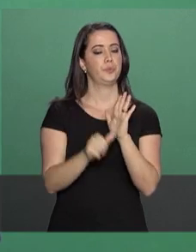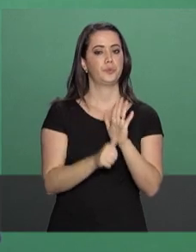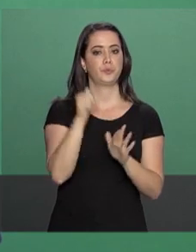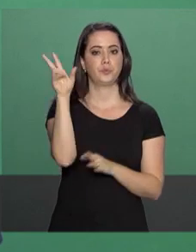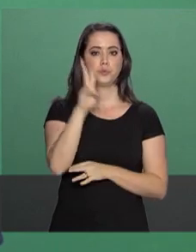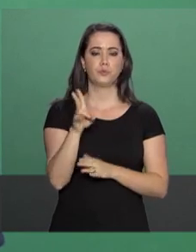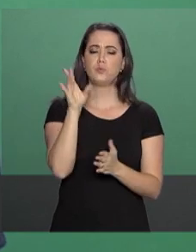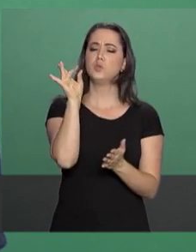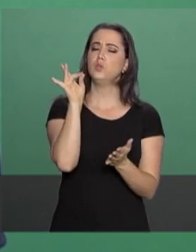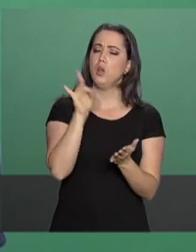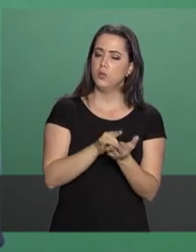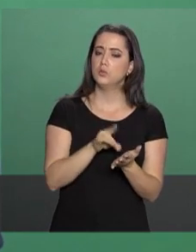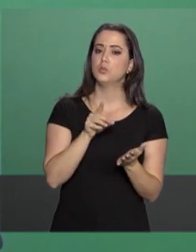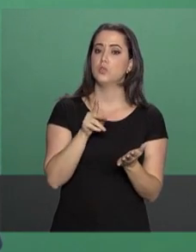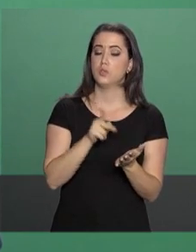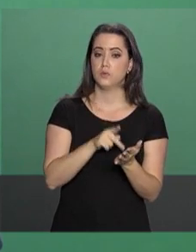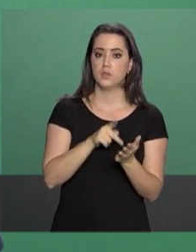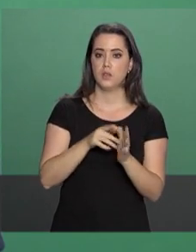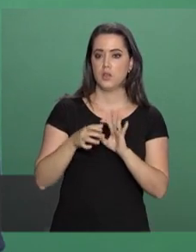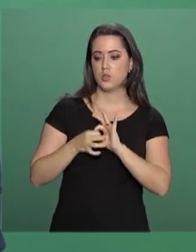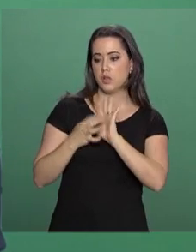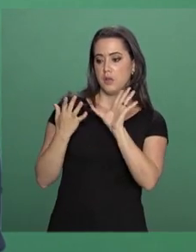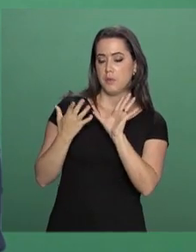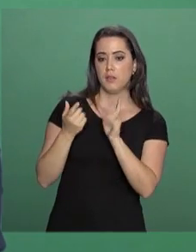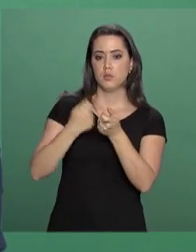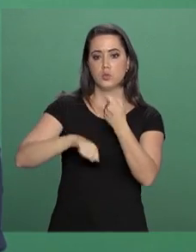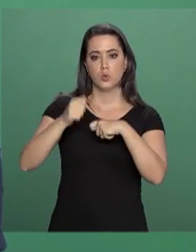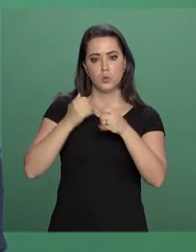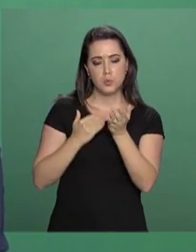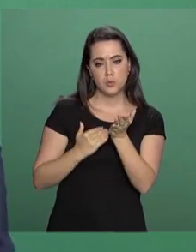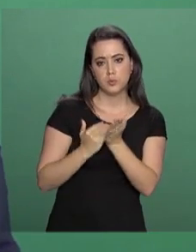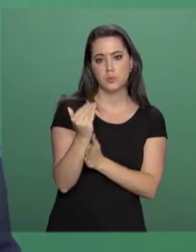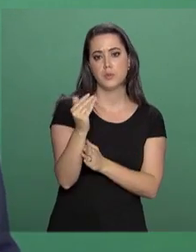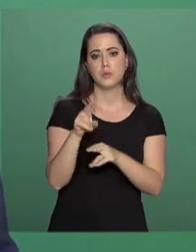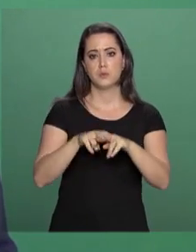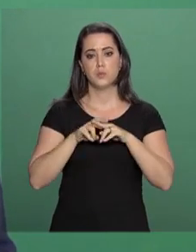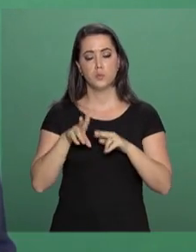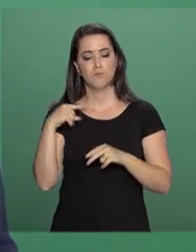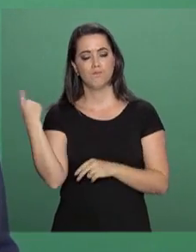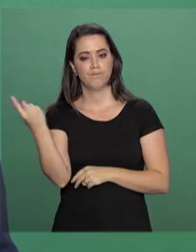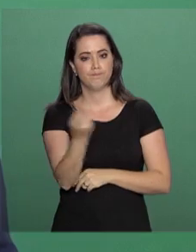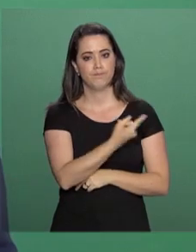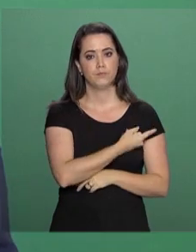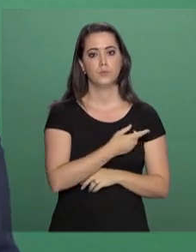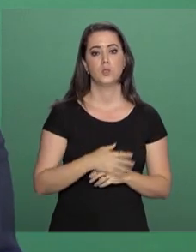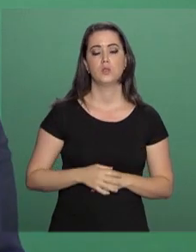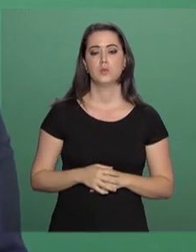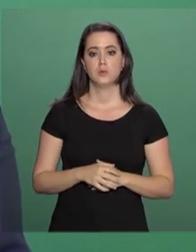de verdade, que o liberalismo econômico seja implementado a favor de todos nós.